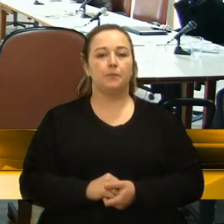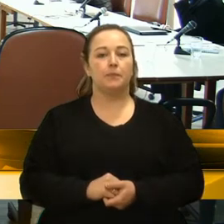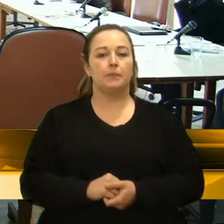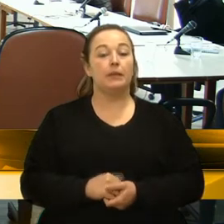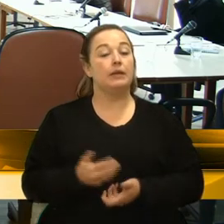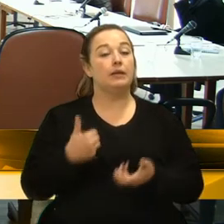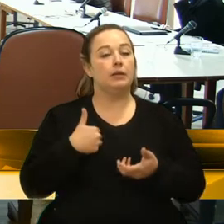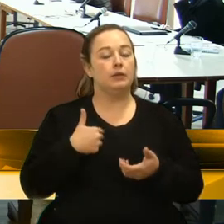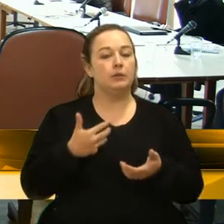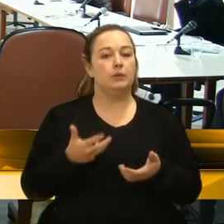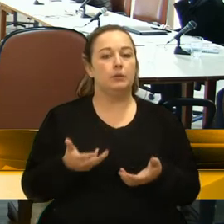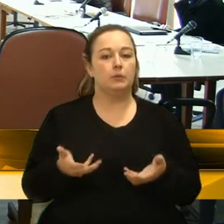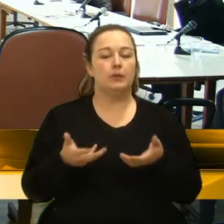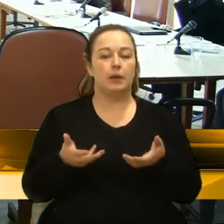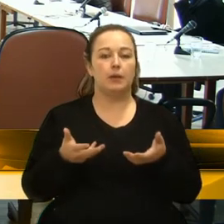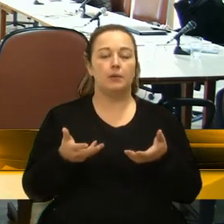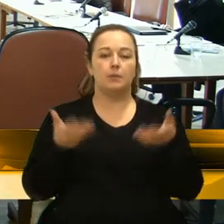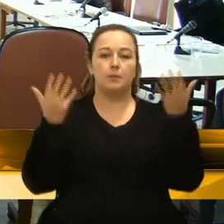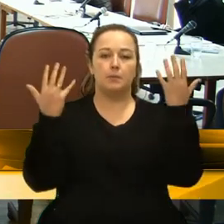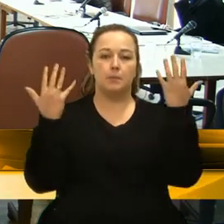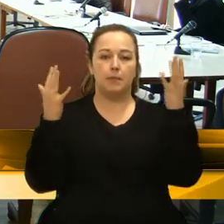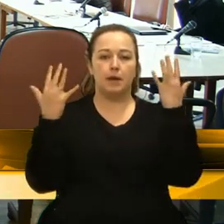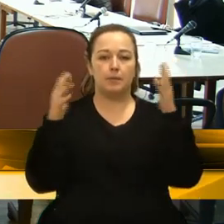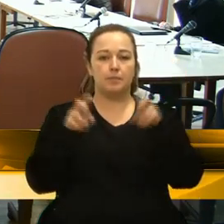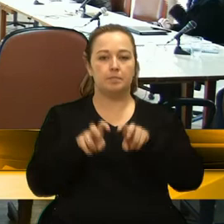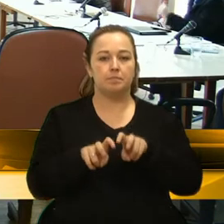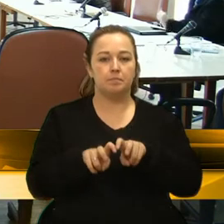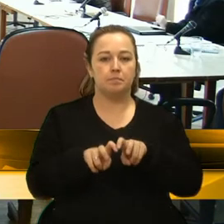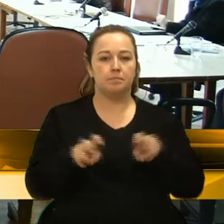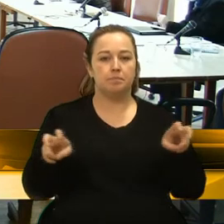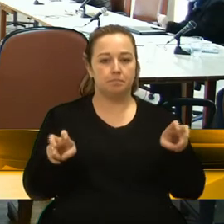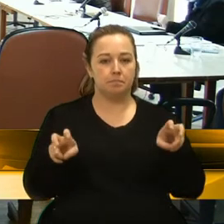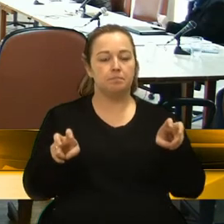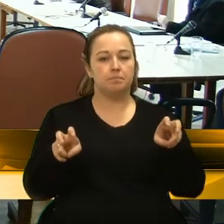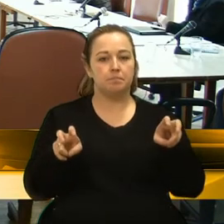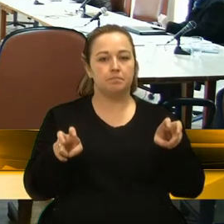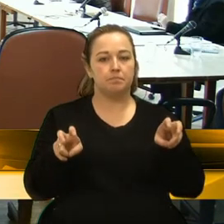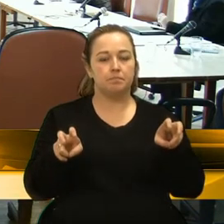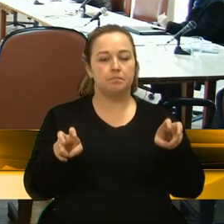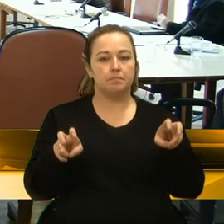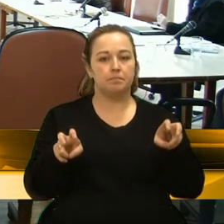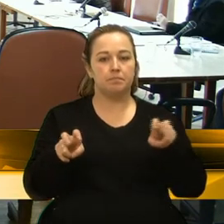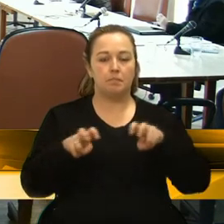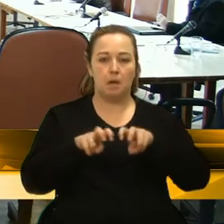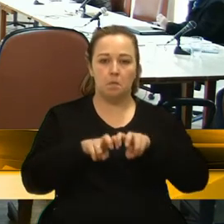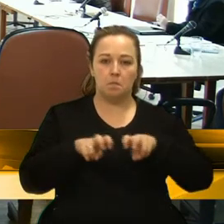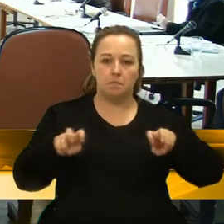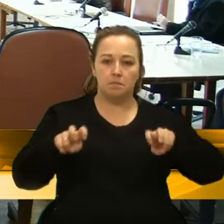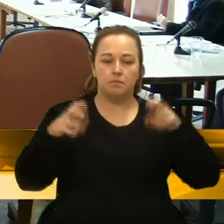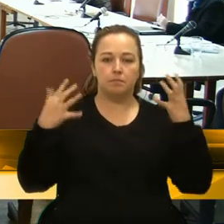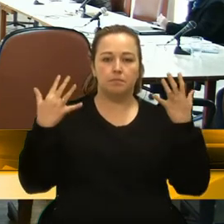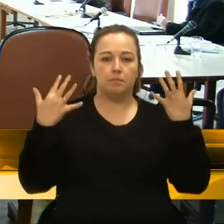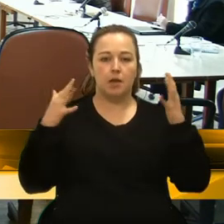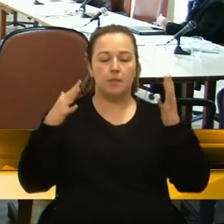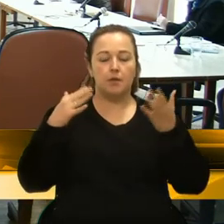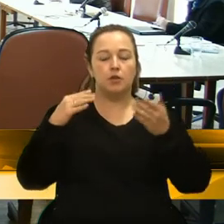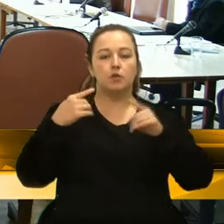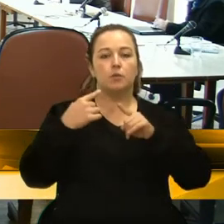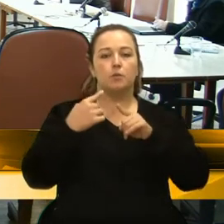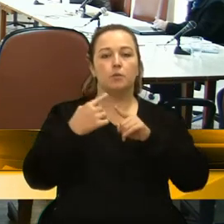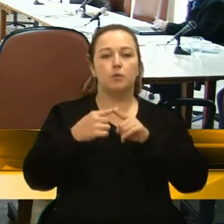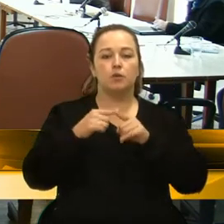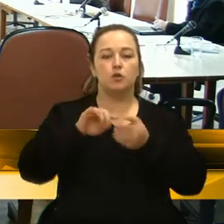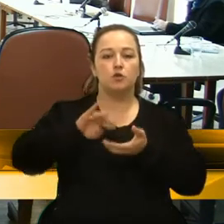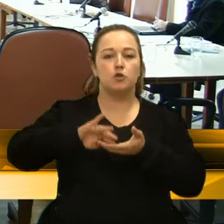parabenizar a mesa diretora por ter retirado aqui no ofício o foi mandado ao